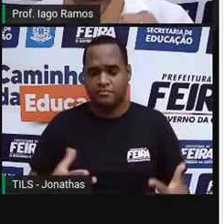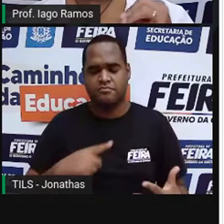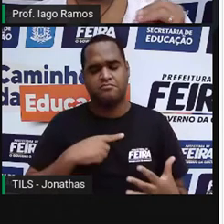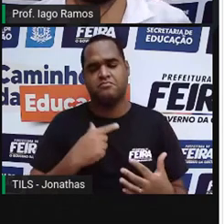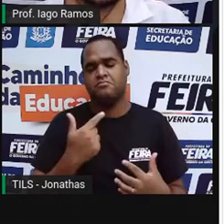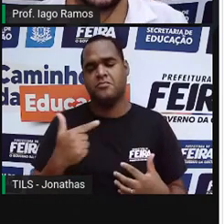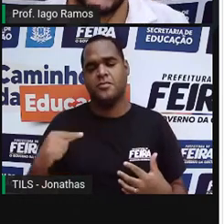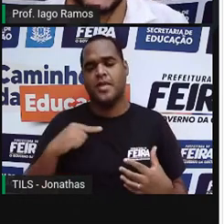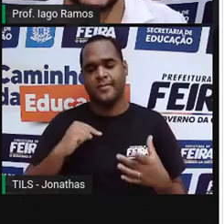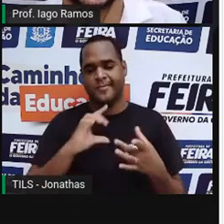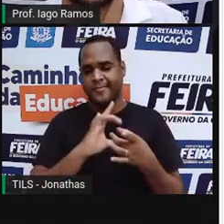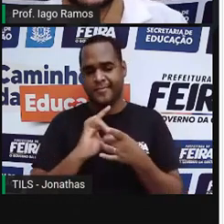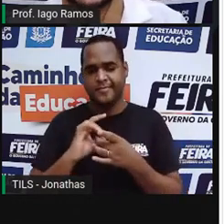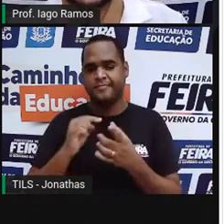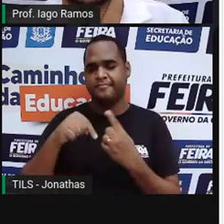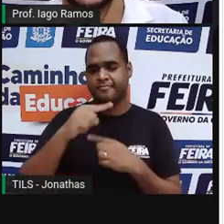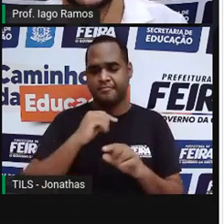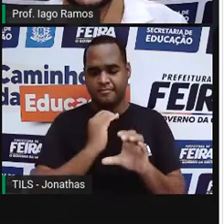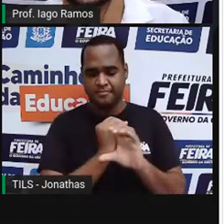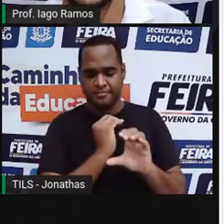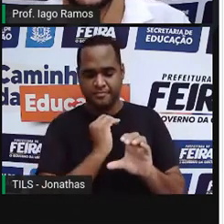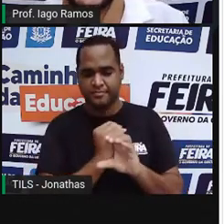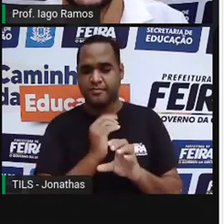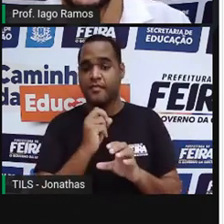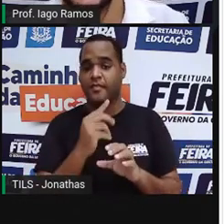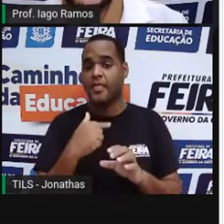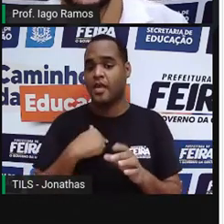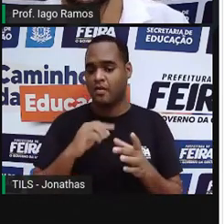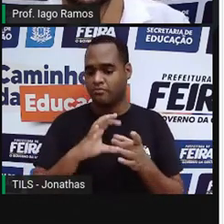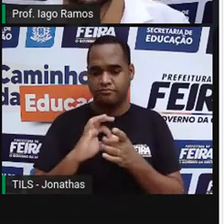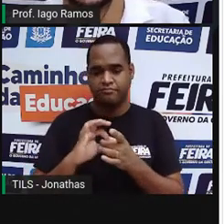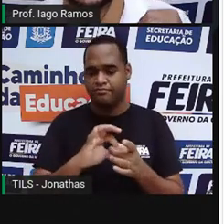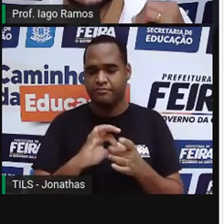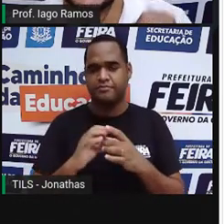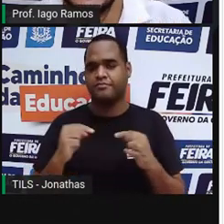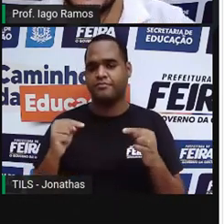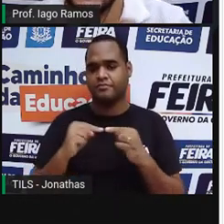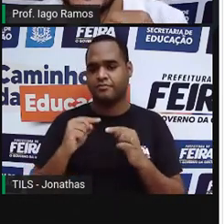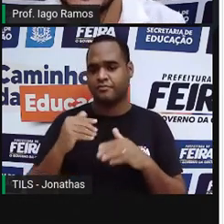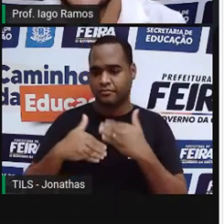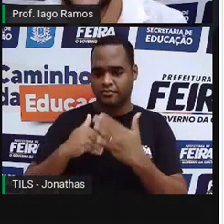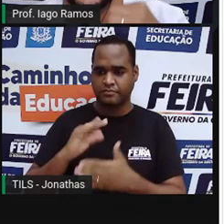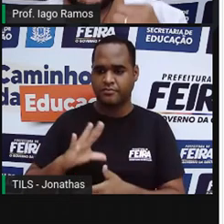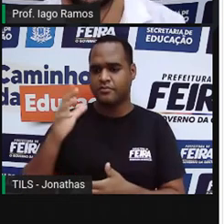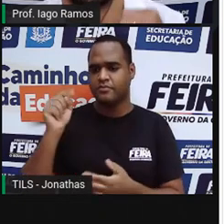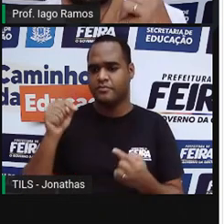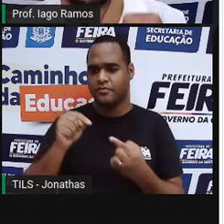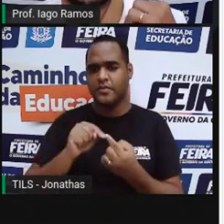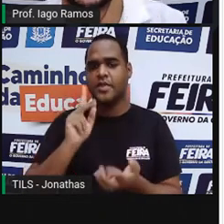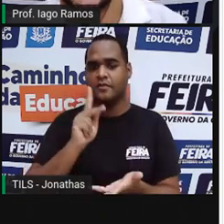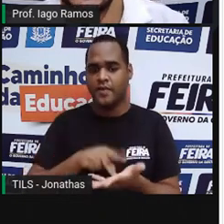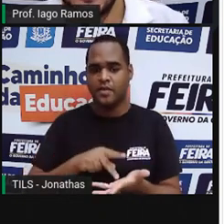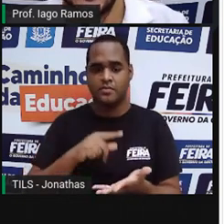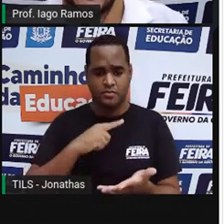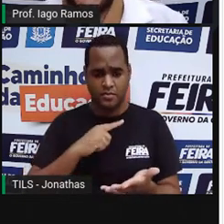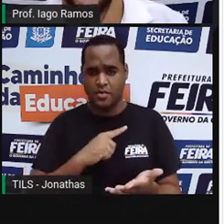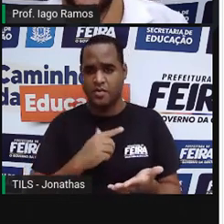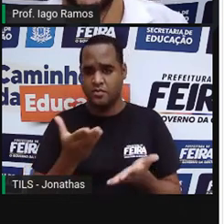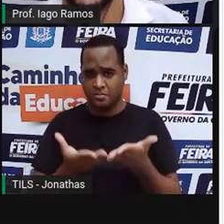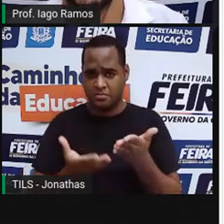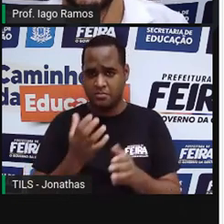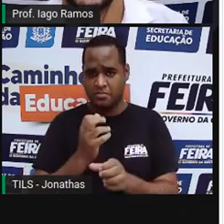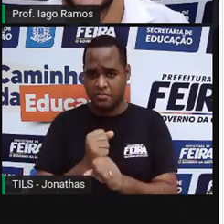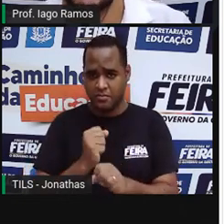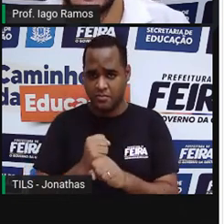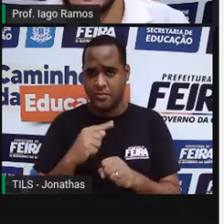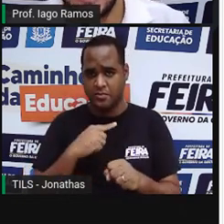a relação, não tendo a comunicação entre essas grandezas, essas grandezas não são proporcionais, tá bom?